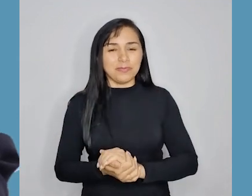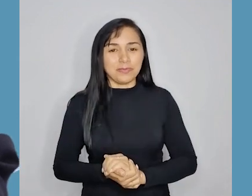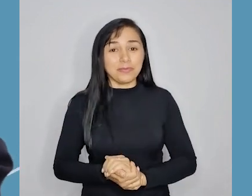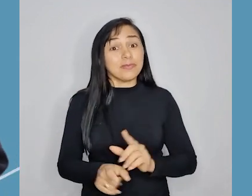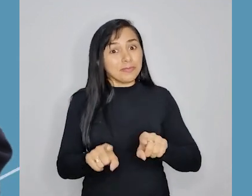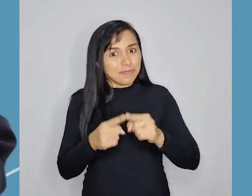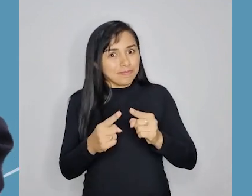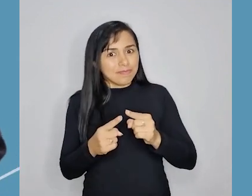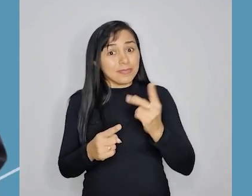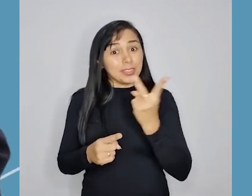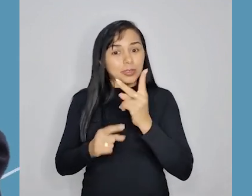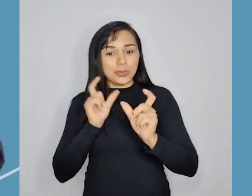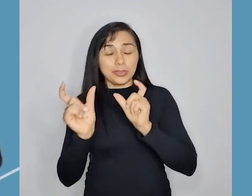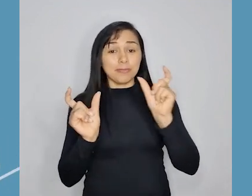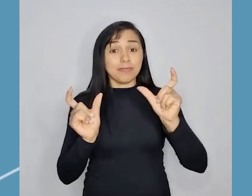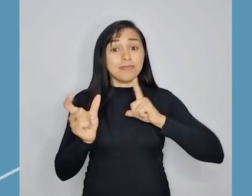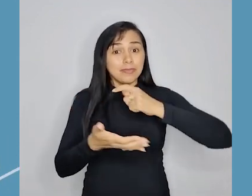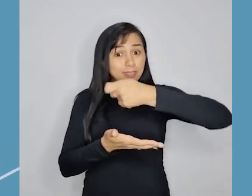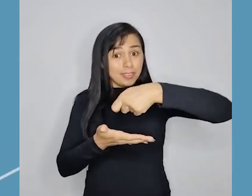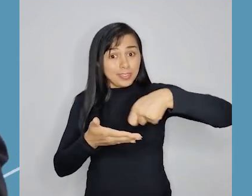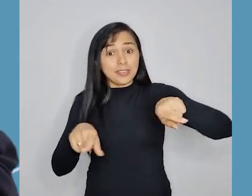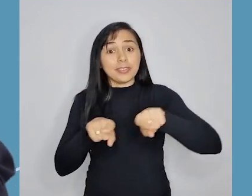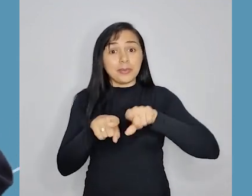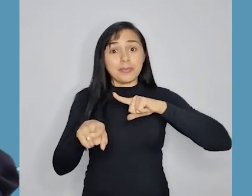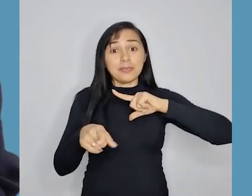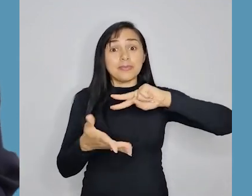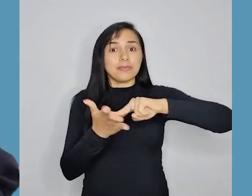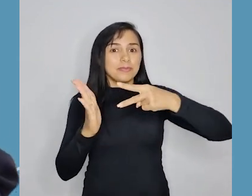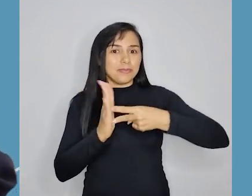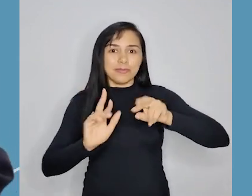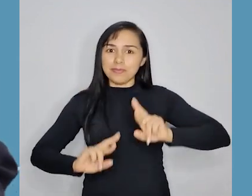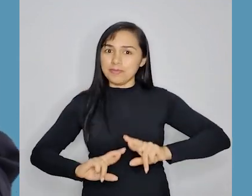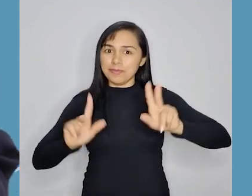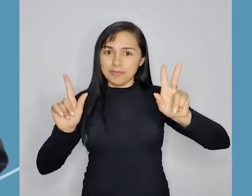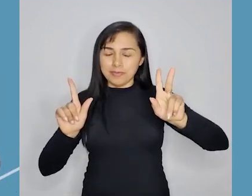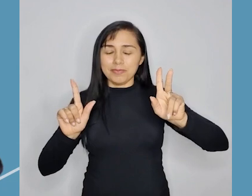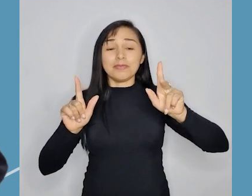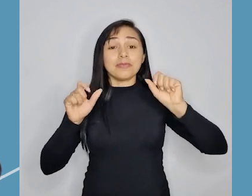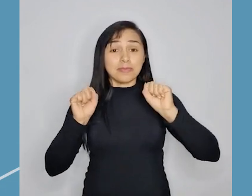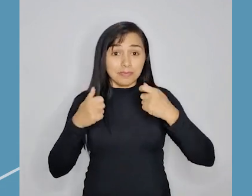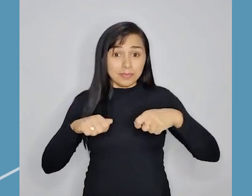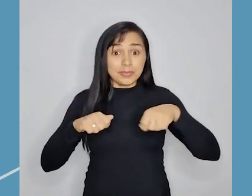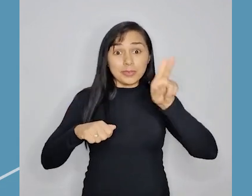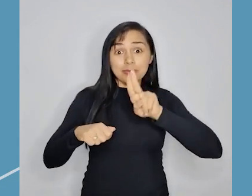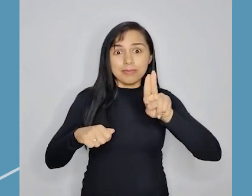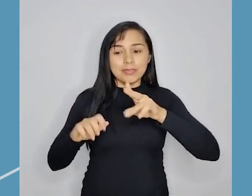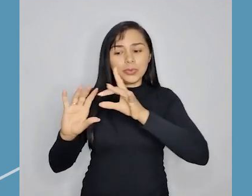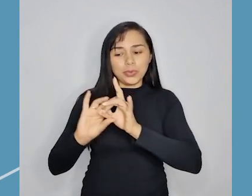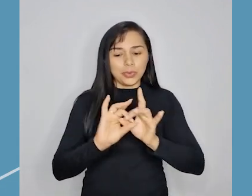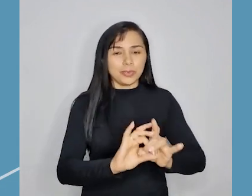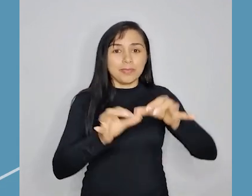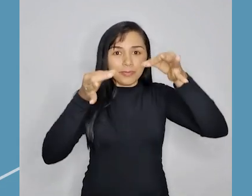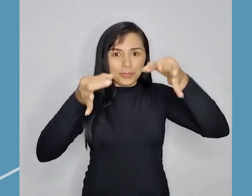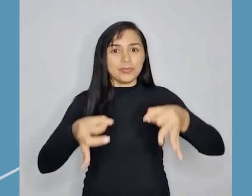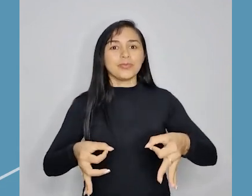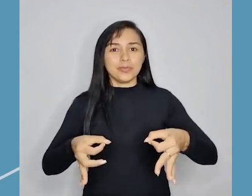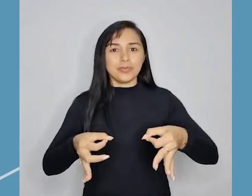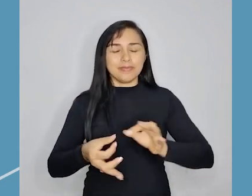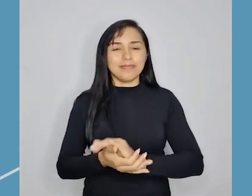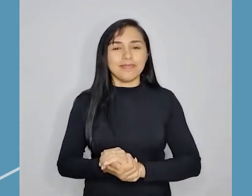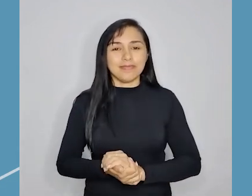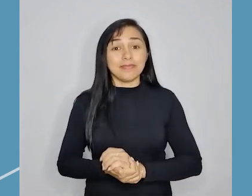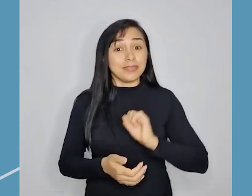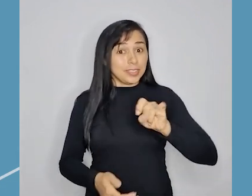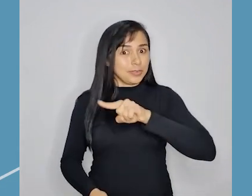No entanto, elas têm grafias e significados diferentes e devem ser usadas em contextos específicos.